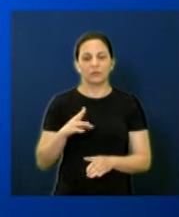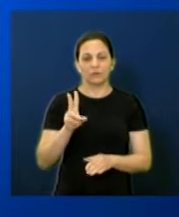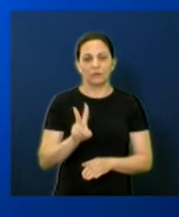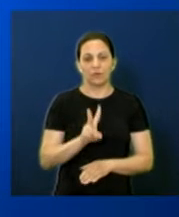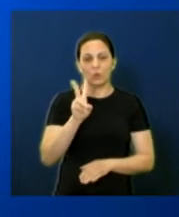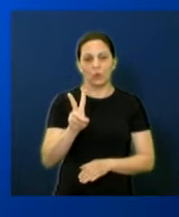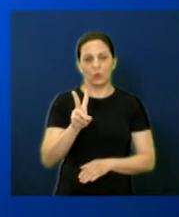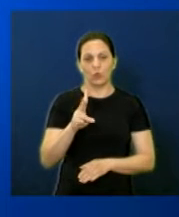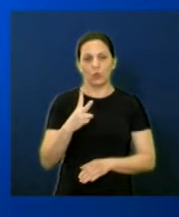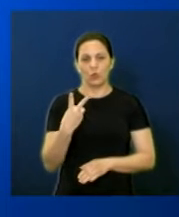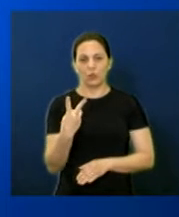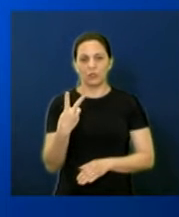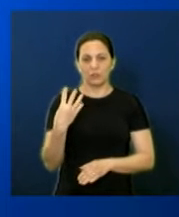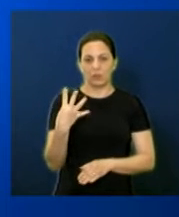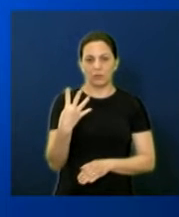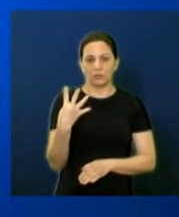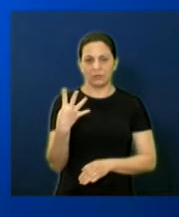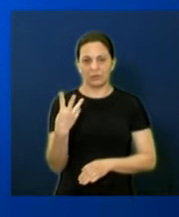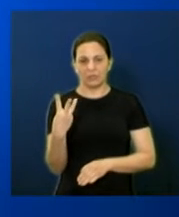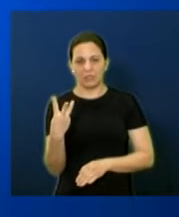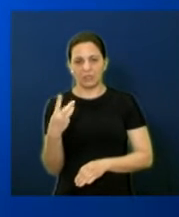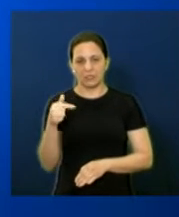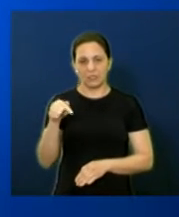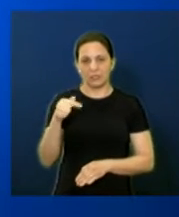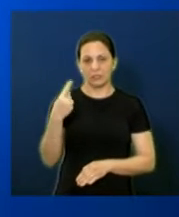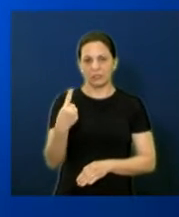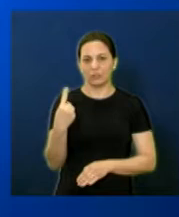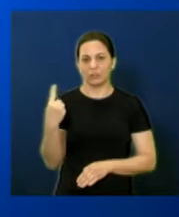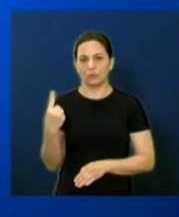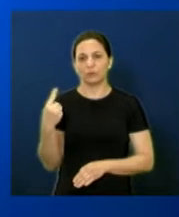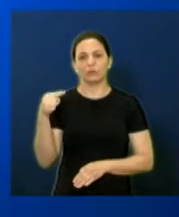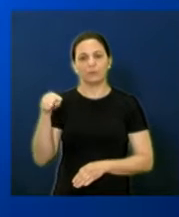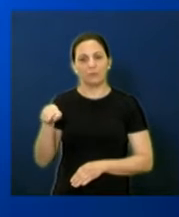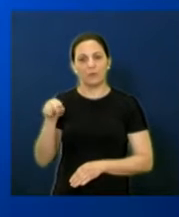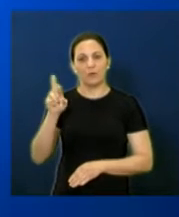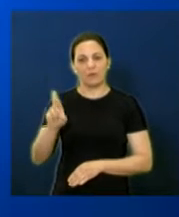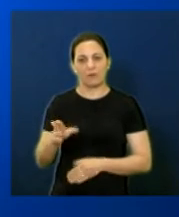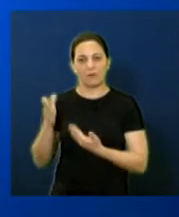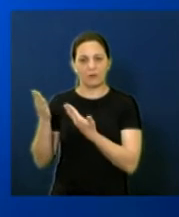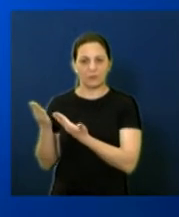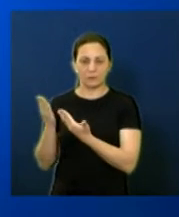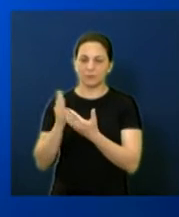.437.111,00.